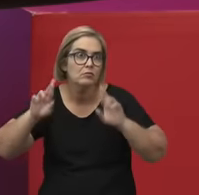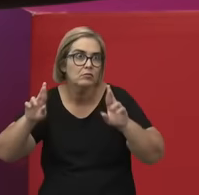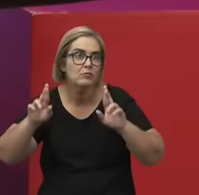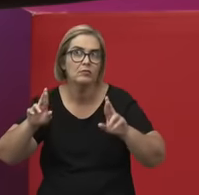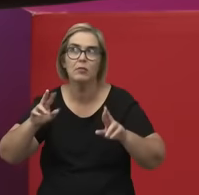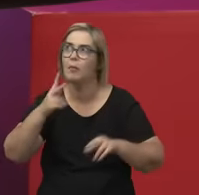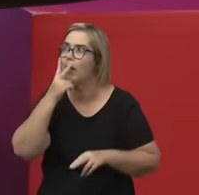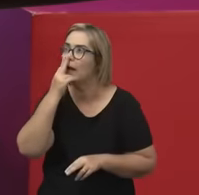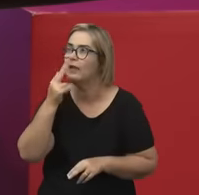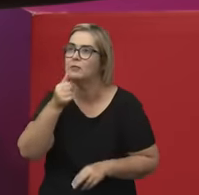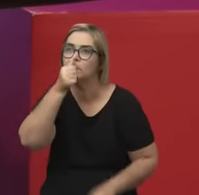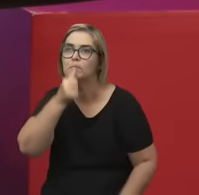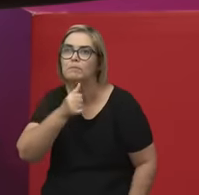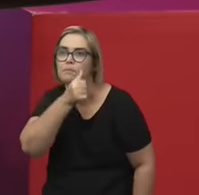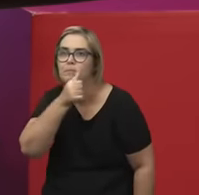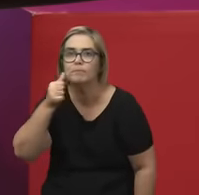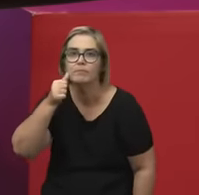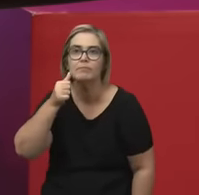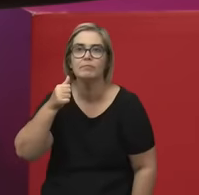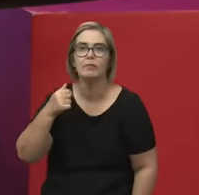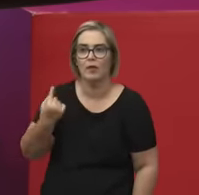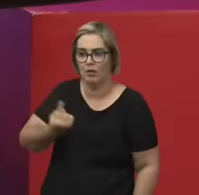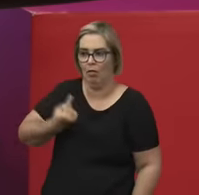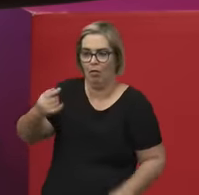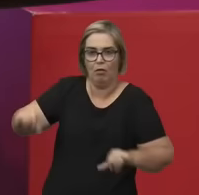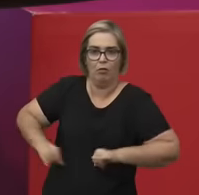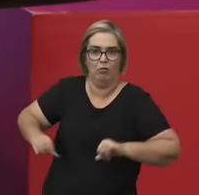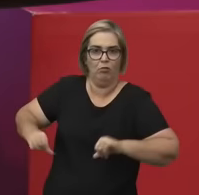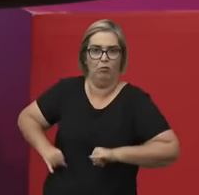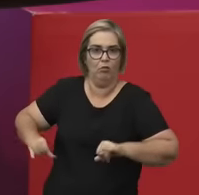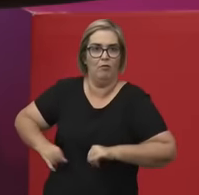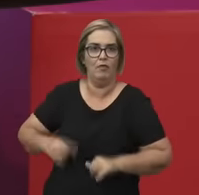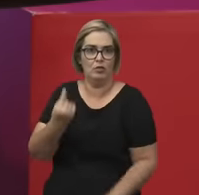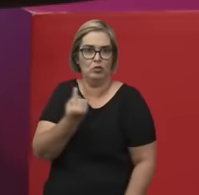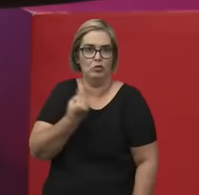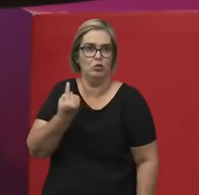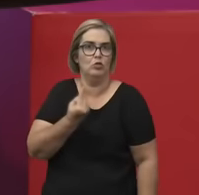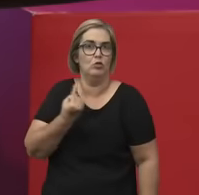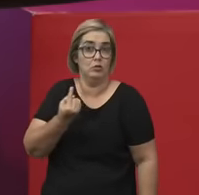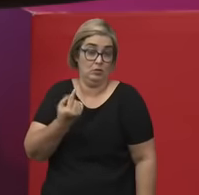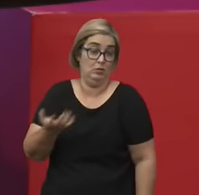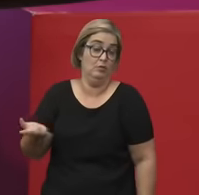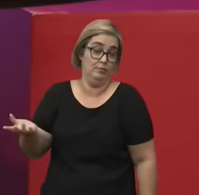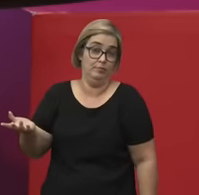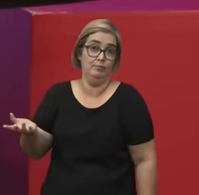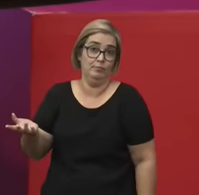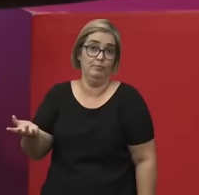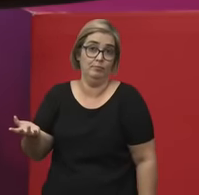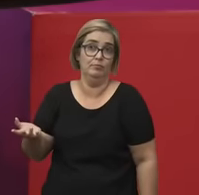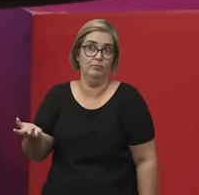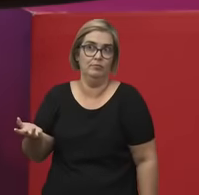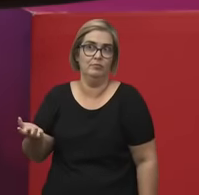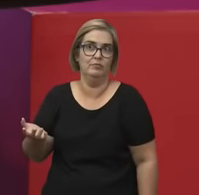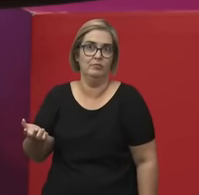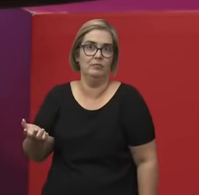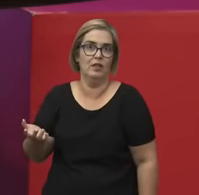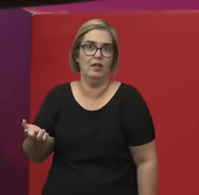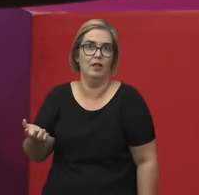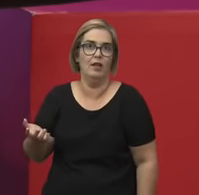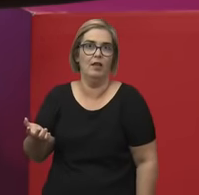Aguentar o sofrimento em silêncio, né? O sofrimento de ser mulher e ter